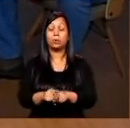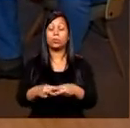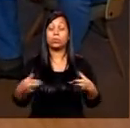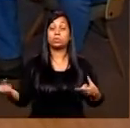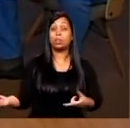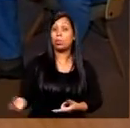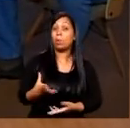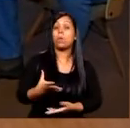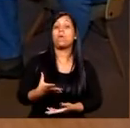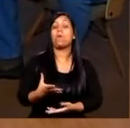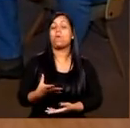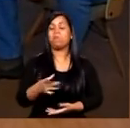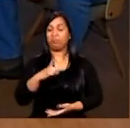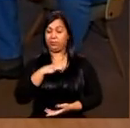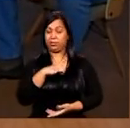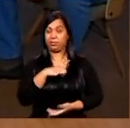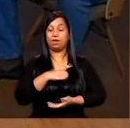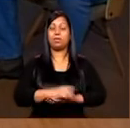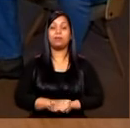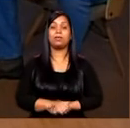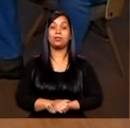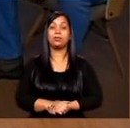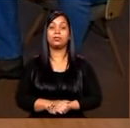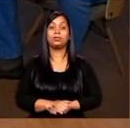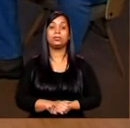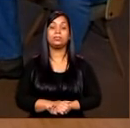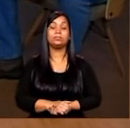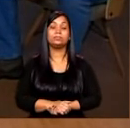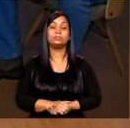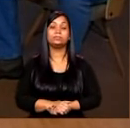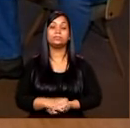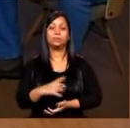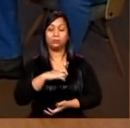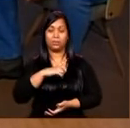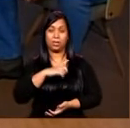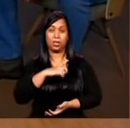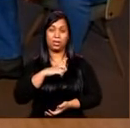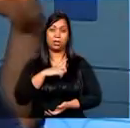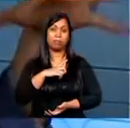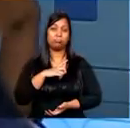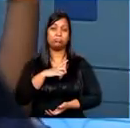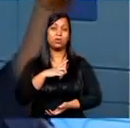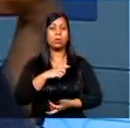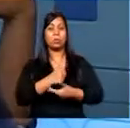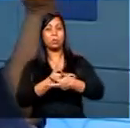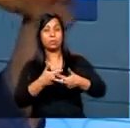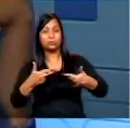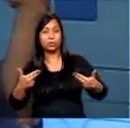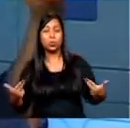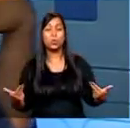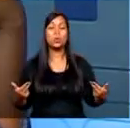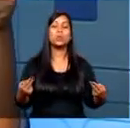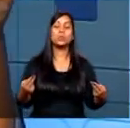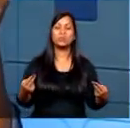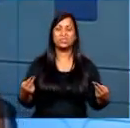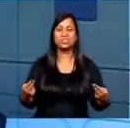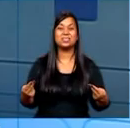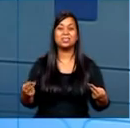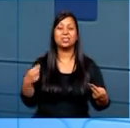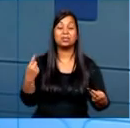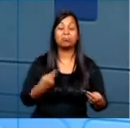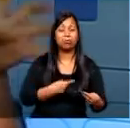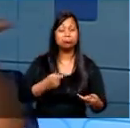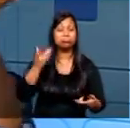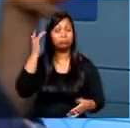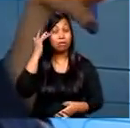A gente vai para atualidades também. A gente tem umas pinceladas em algumas coisas que a